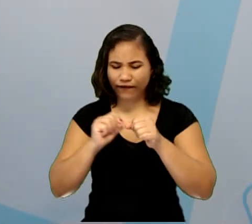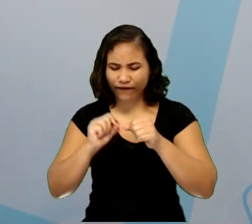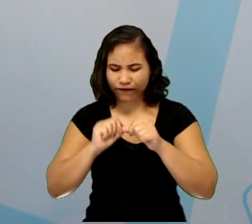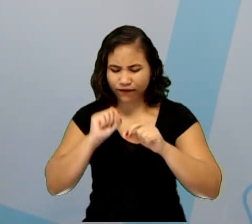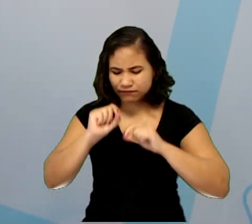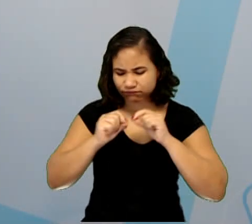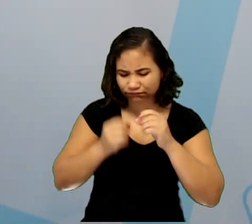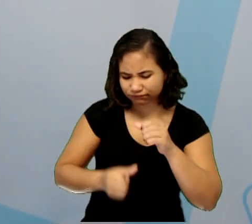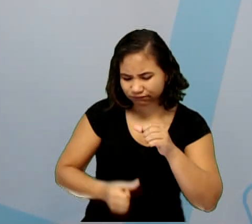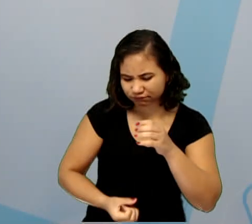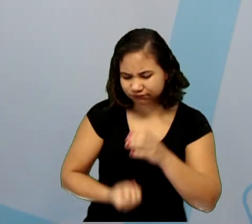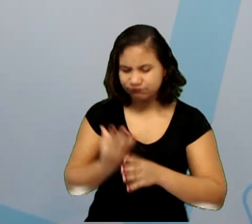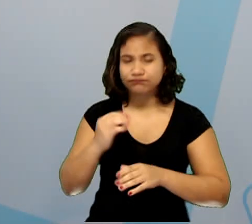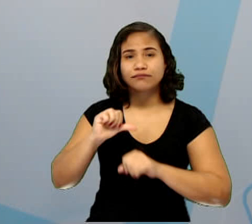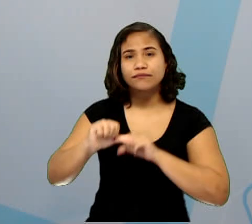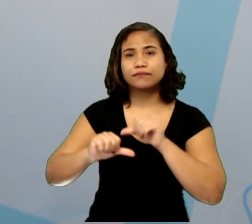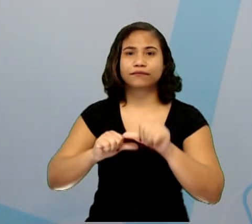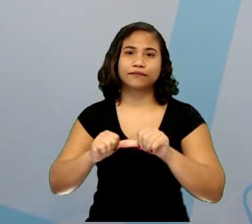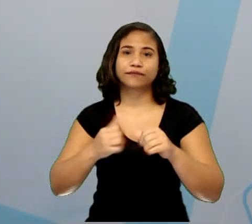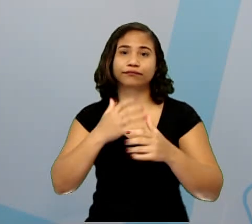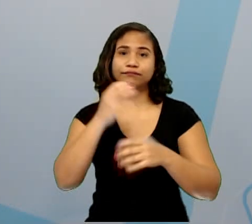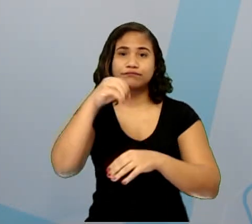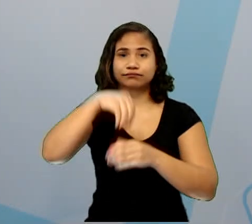natureza. Vamos embora.